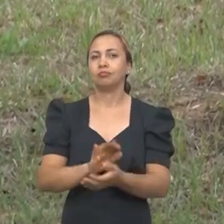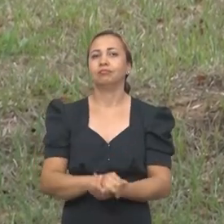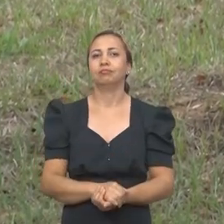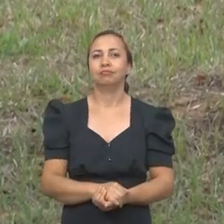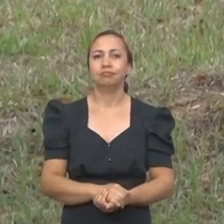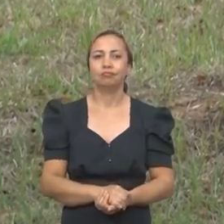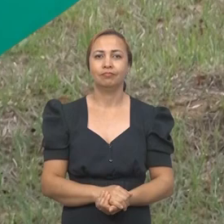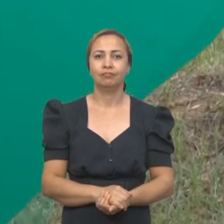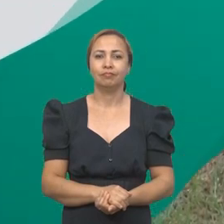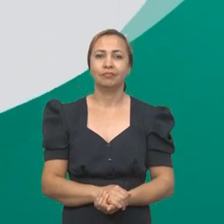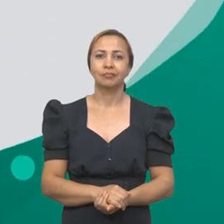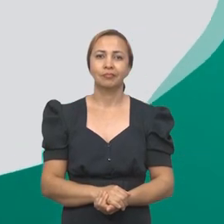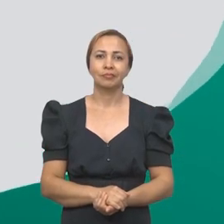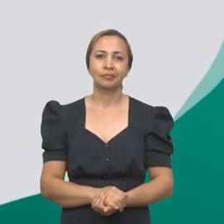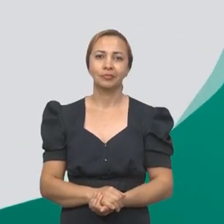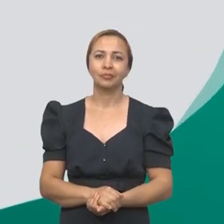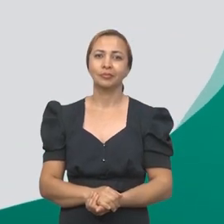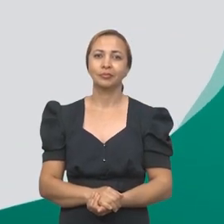de casos.